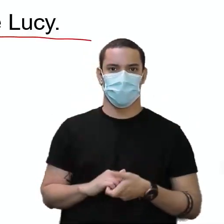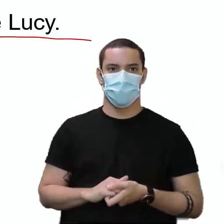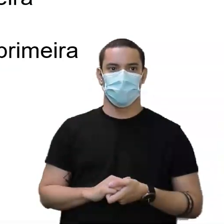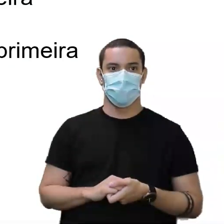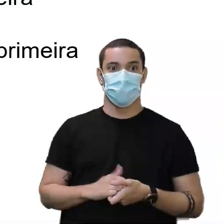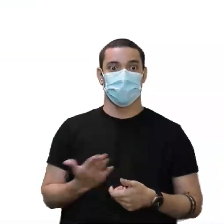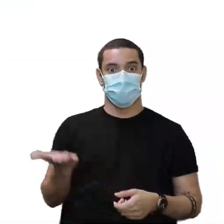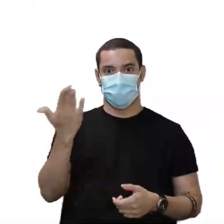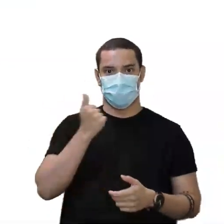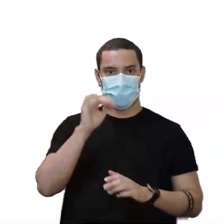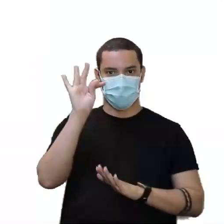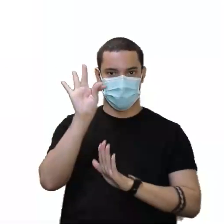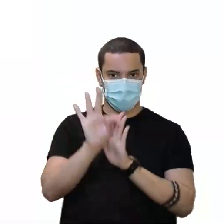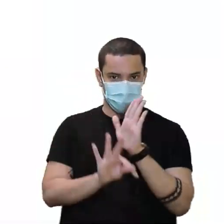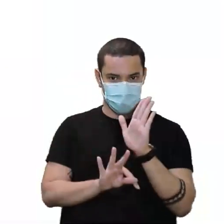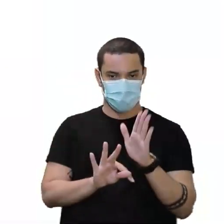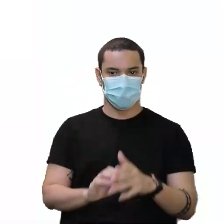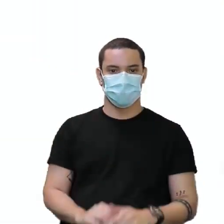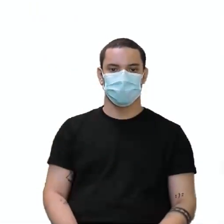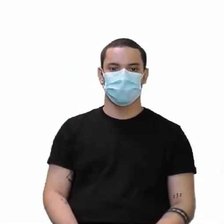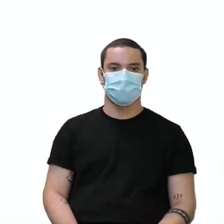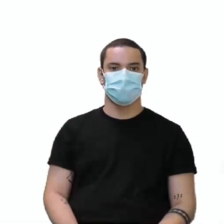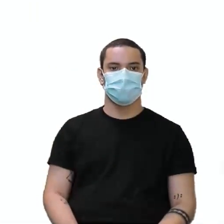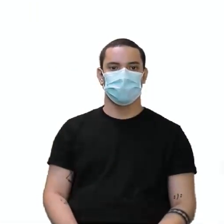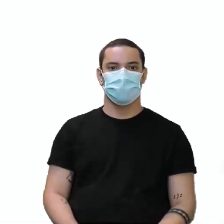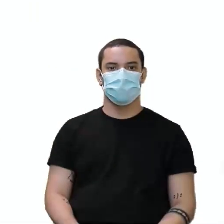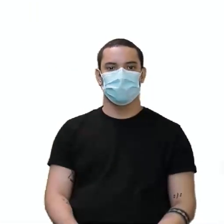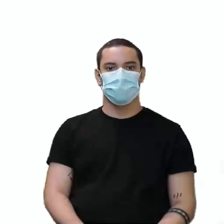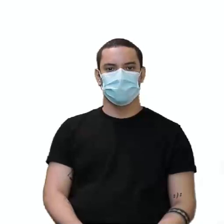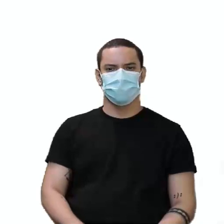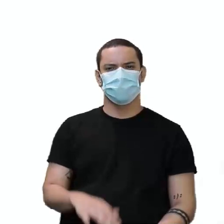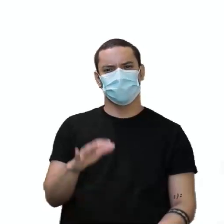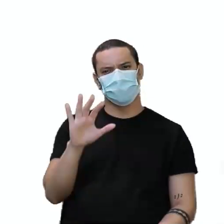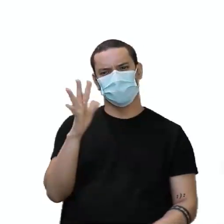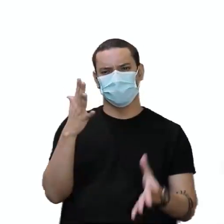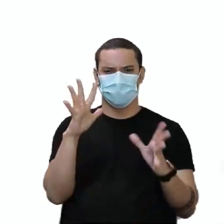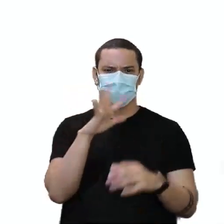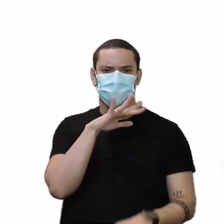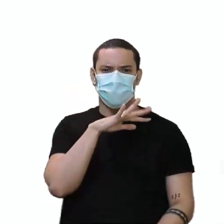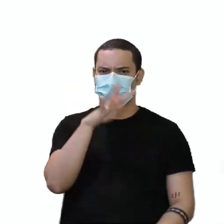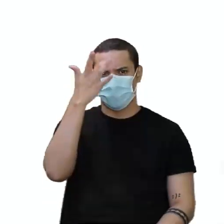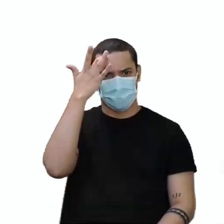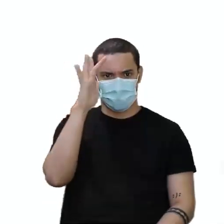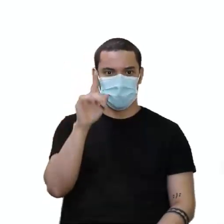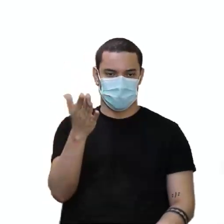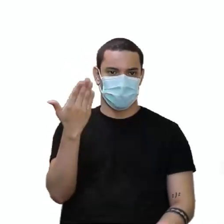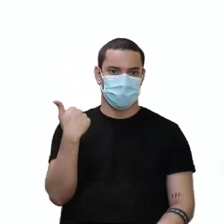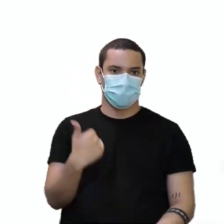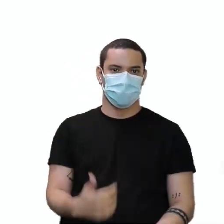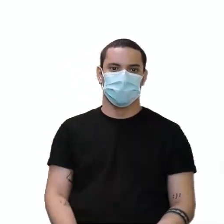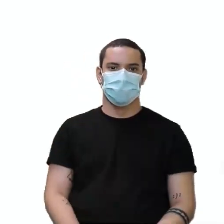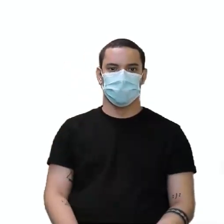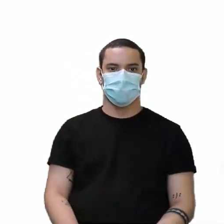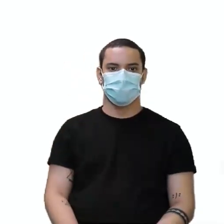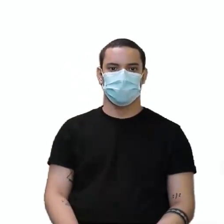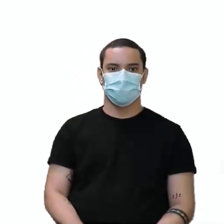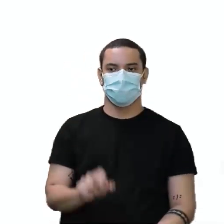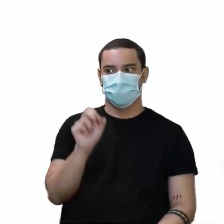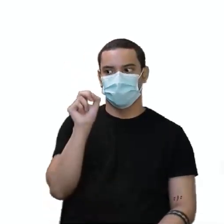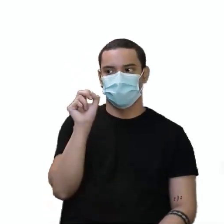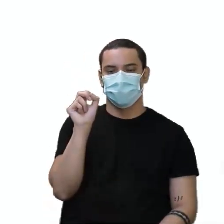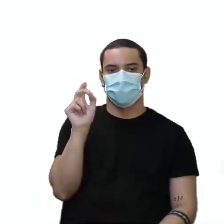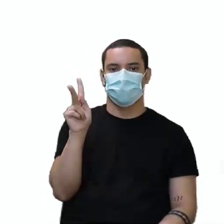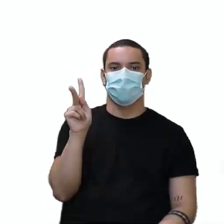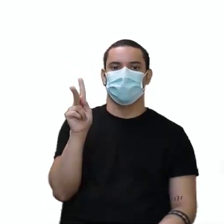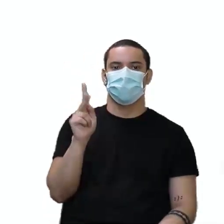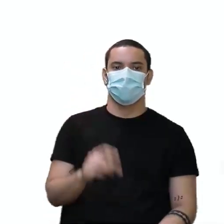E aí eu vou lá para o texto que diz o seguinte. Tá um pouco ruim para vocês lerem? Não sei, mas vamos lá. Ó. Ok,